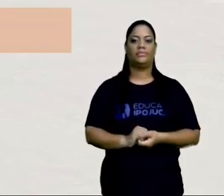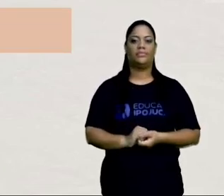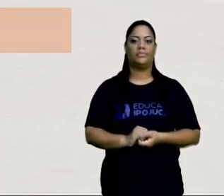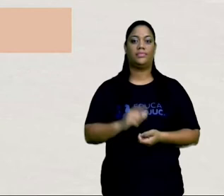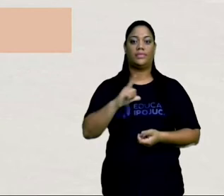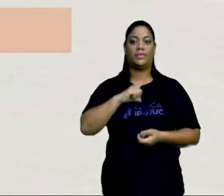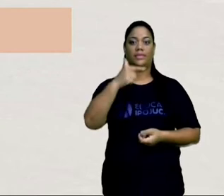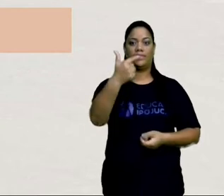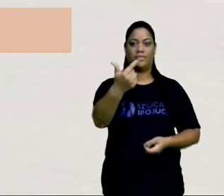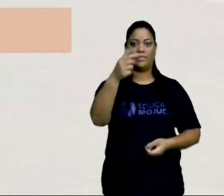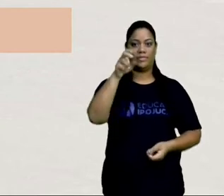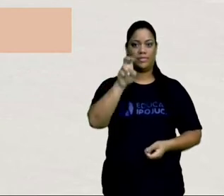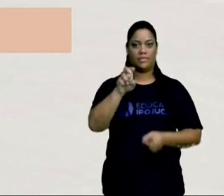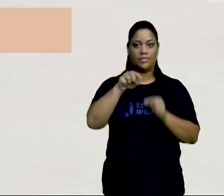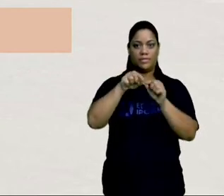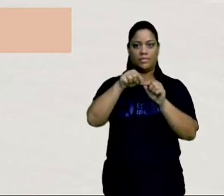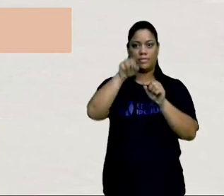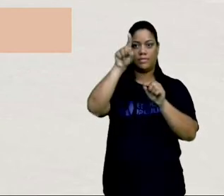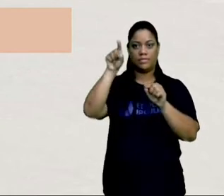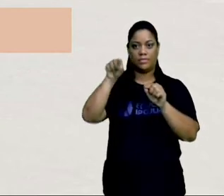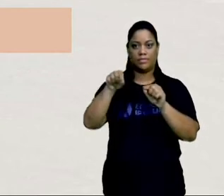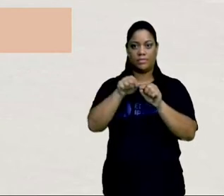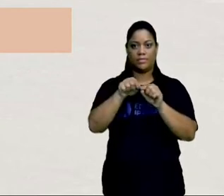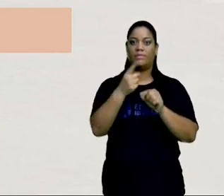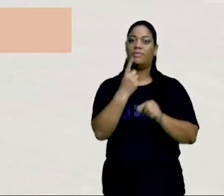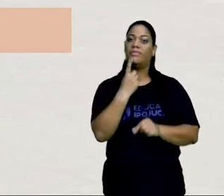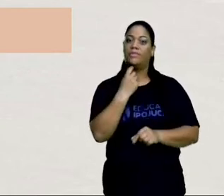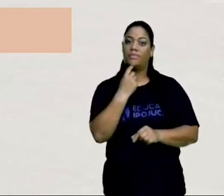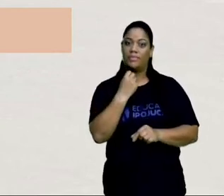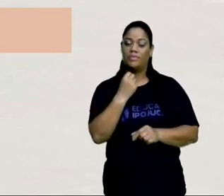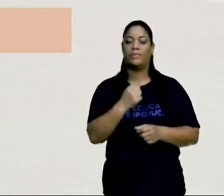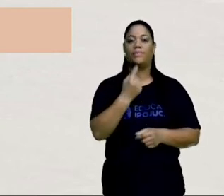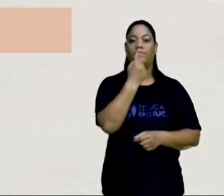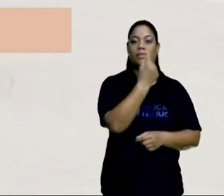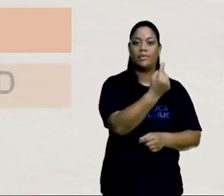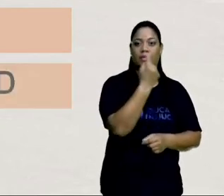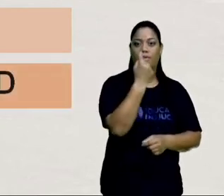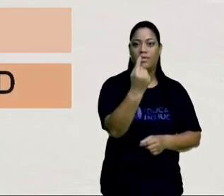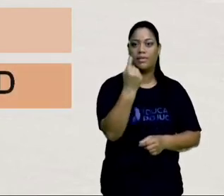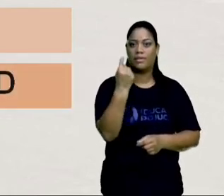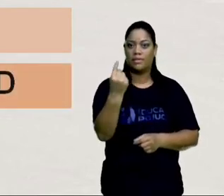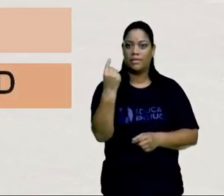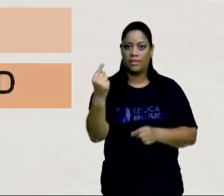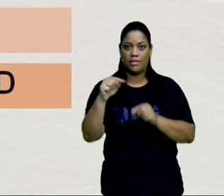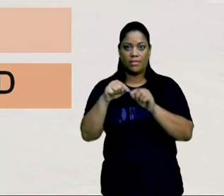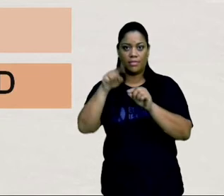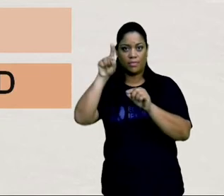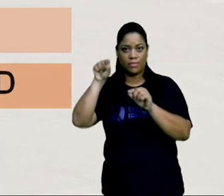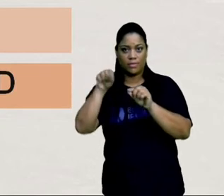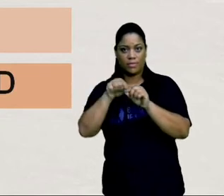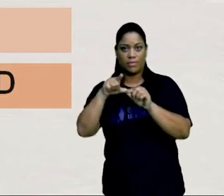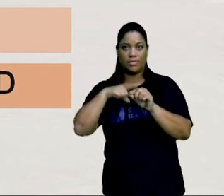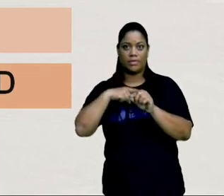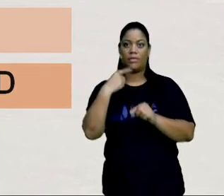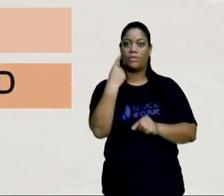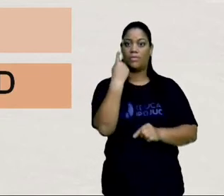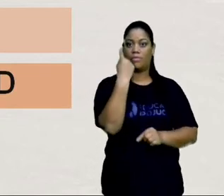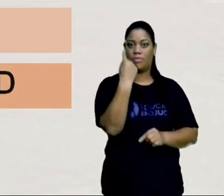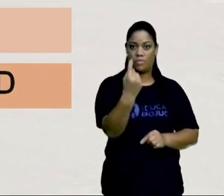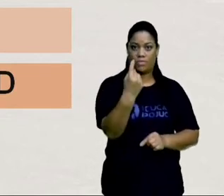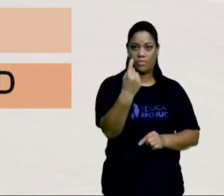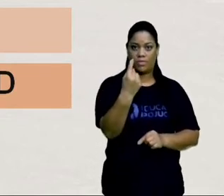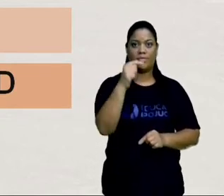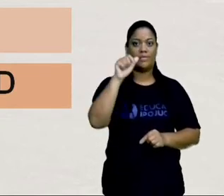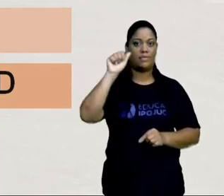25 quadradinhos vermelhos. Sendo que, cada quadradinho vermelho tem uma unidade de área.